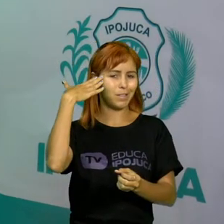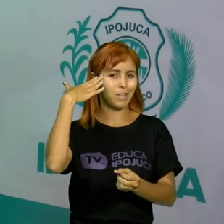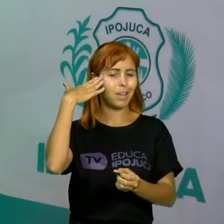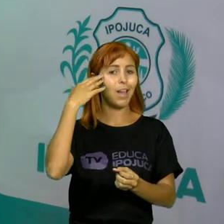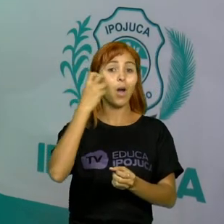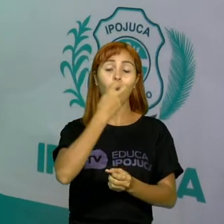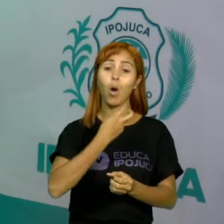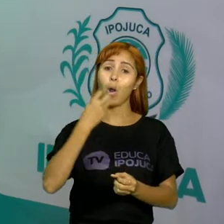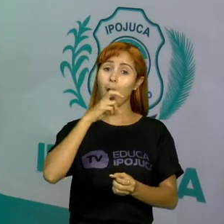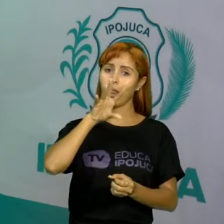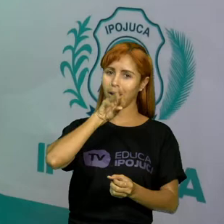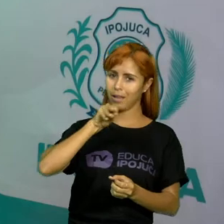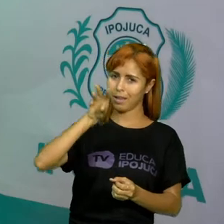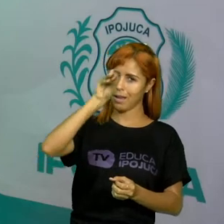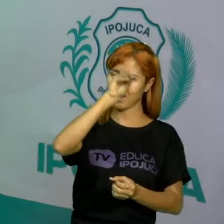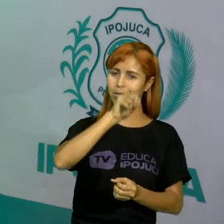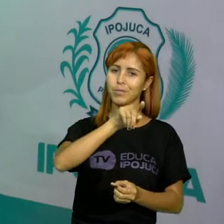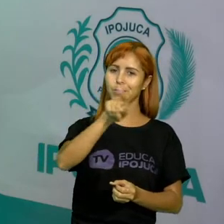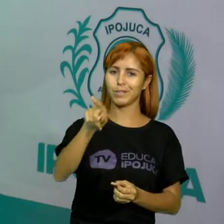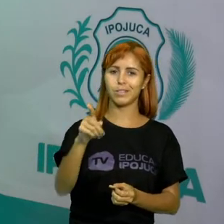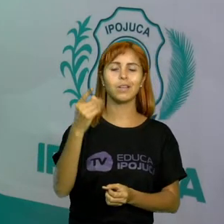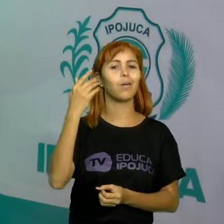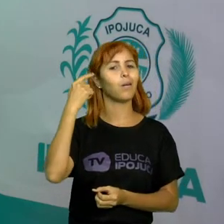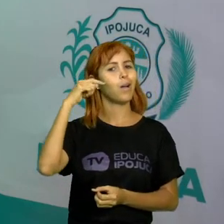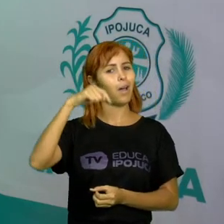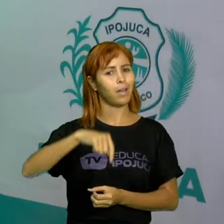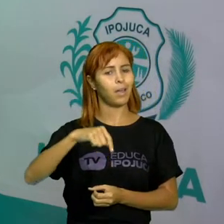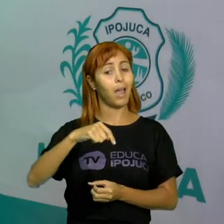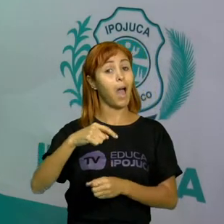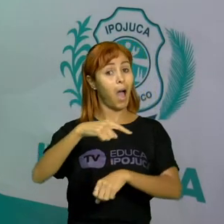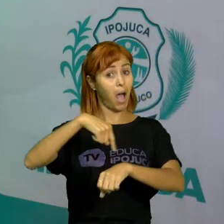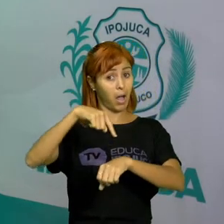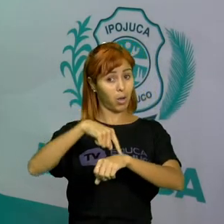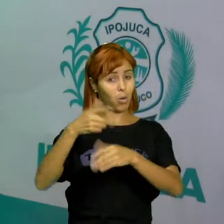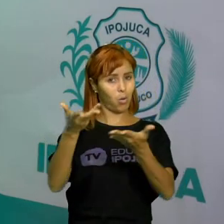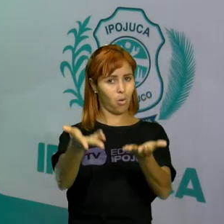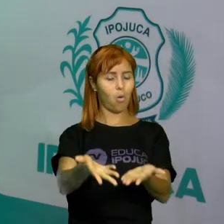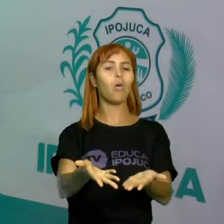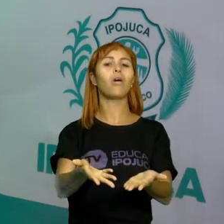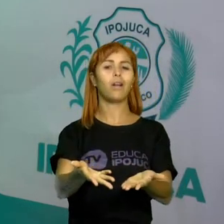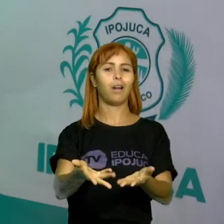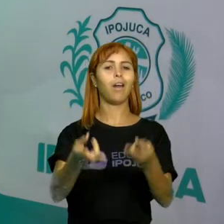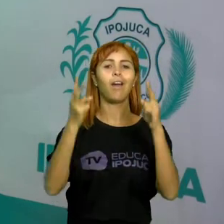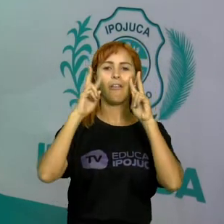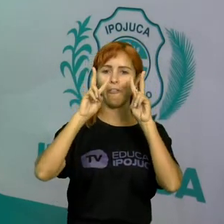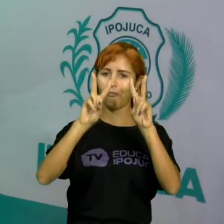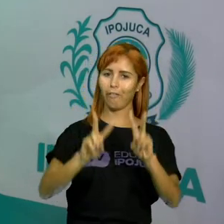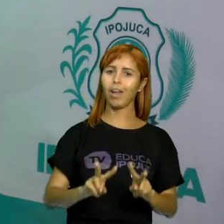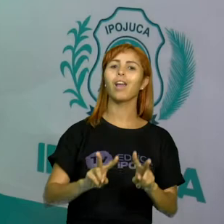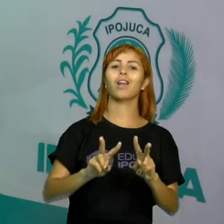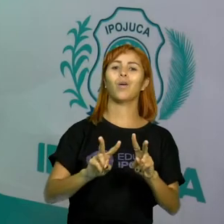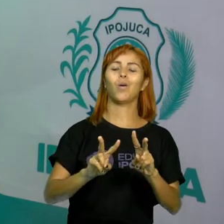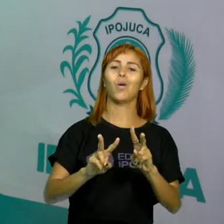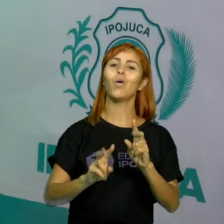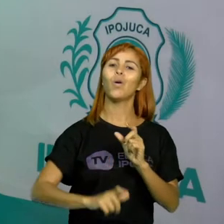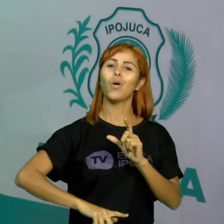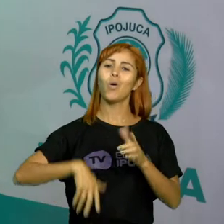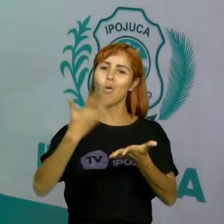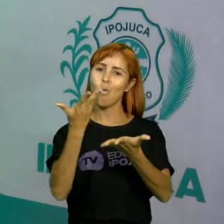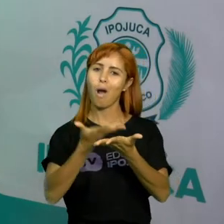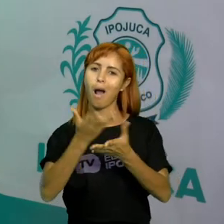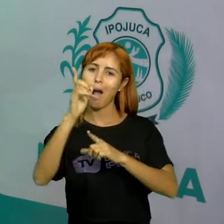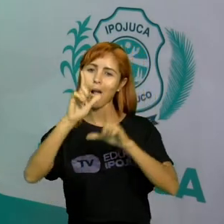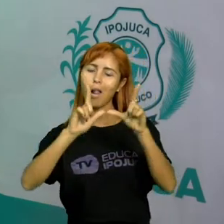Então, a oralidade no todo, para vocês que estão aqui, nesse momento aqui, se dispondo a assistir uma videoaula, é